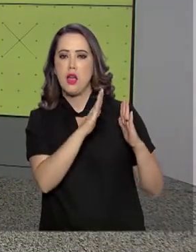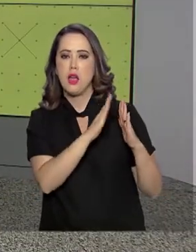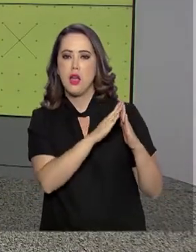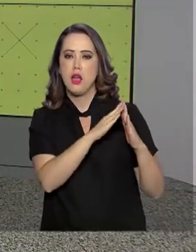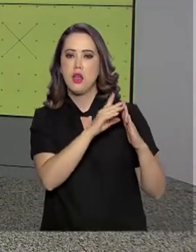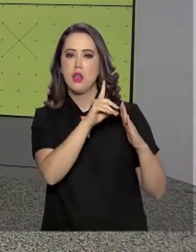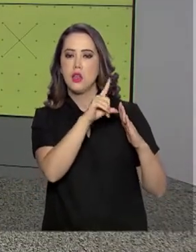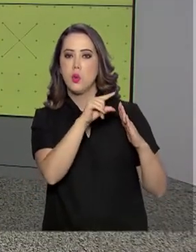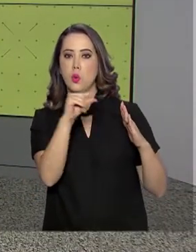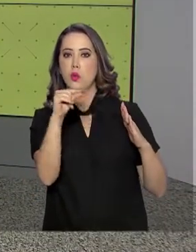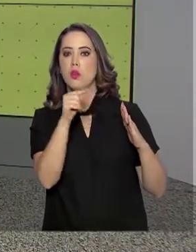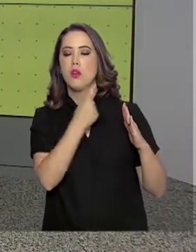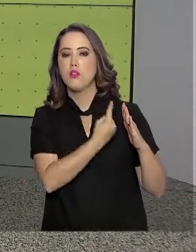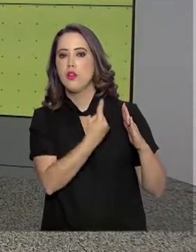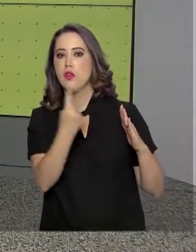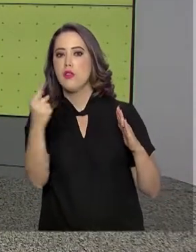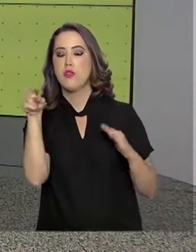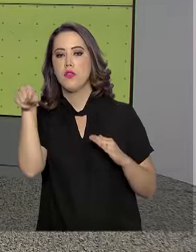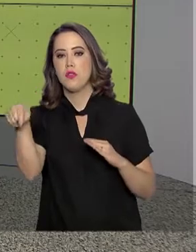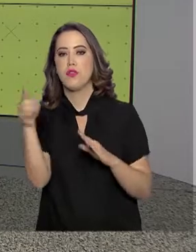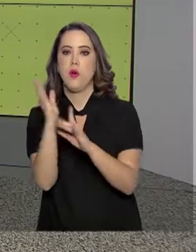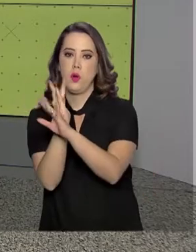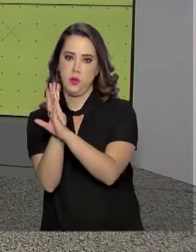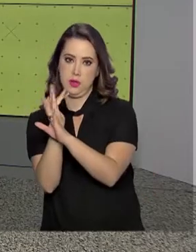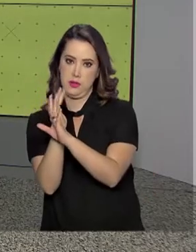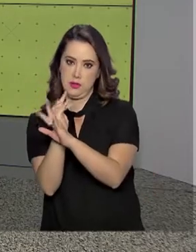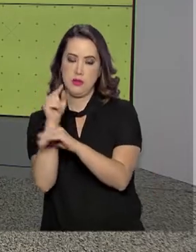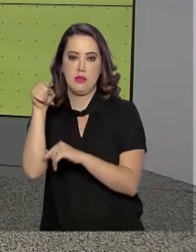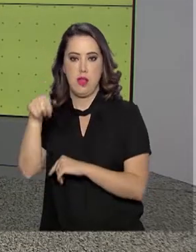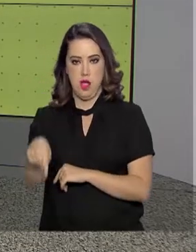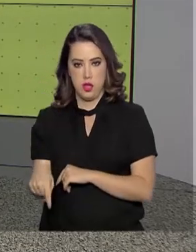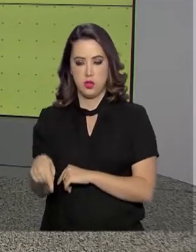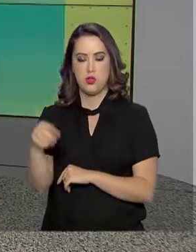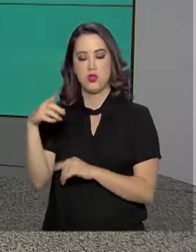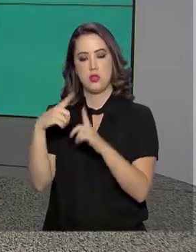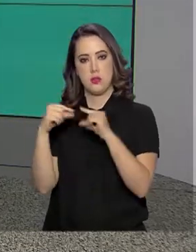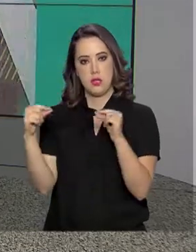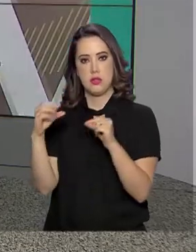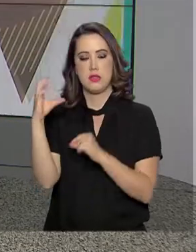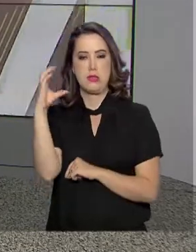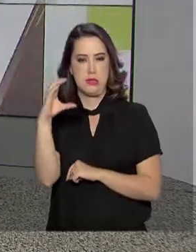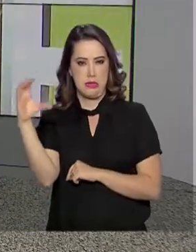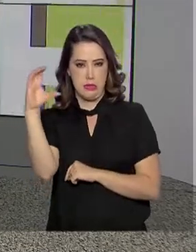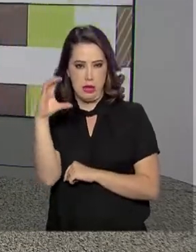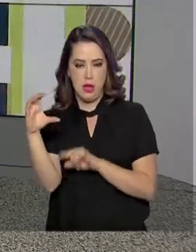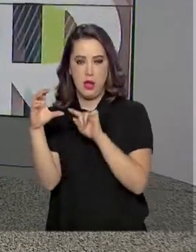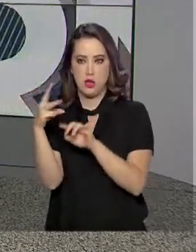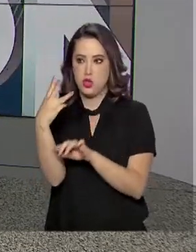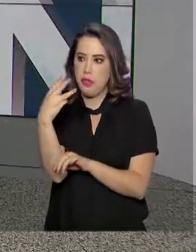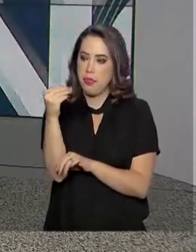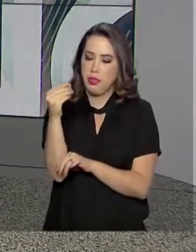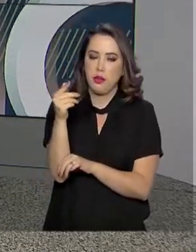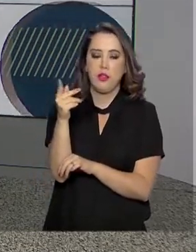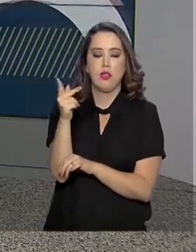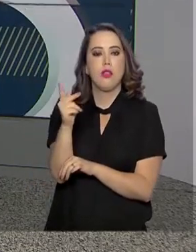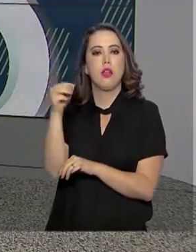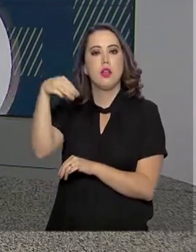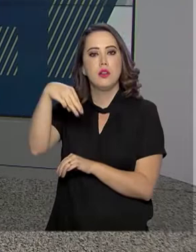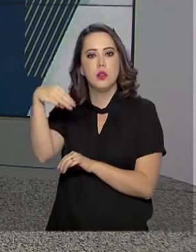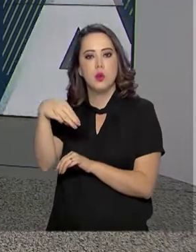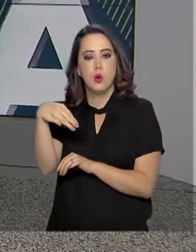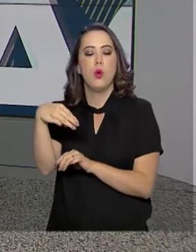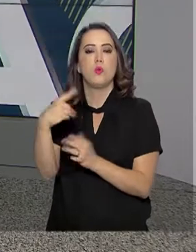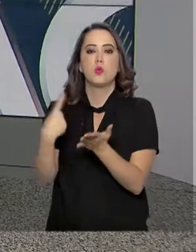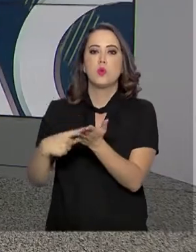Palácio da Alvorada em direção à Ceilândia, região administrativa a cerca de 30 quilômetros do centro de Brasília, para uma agenda